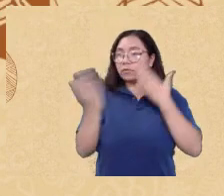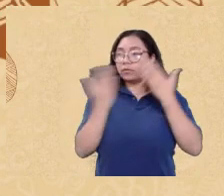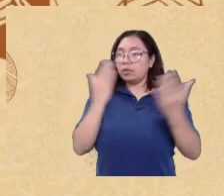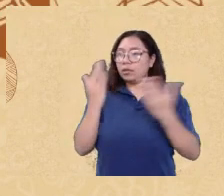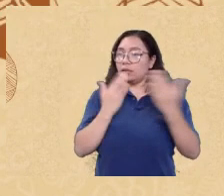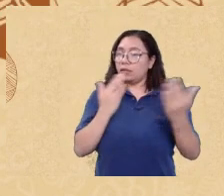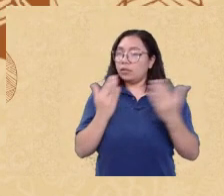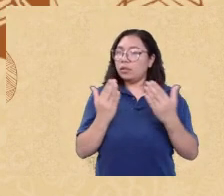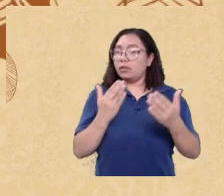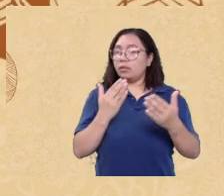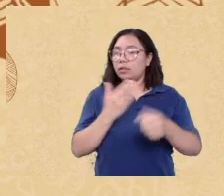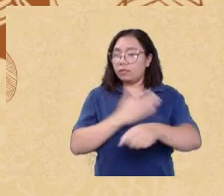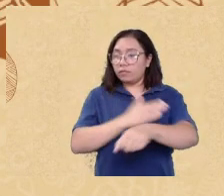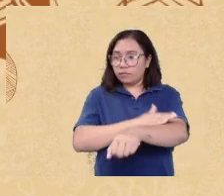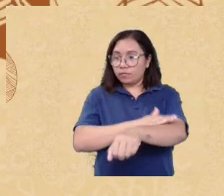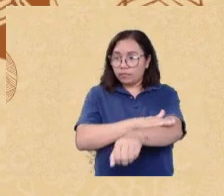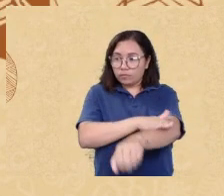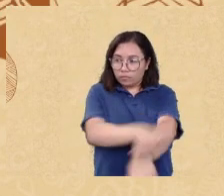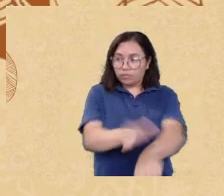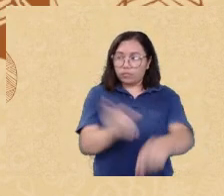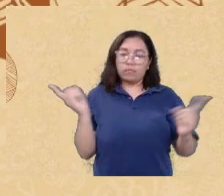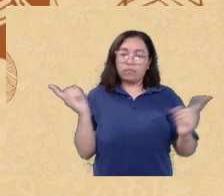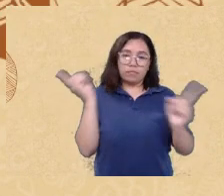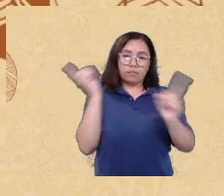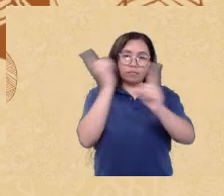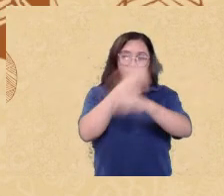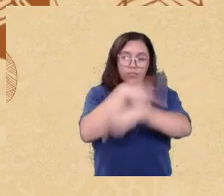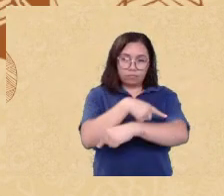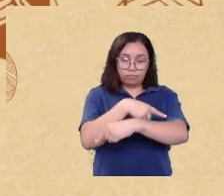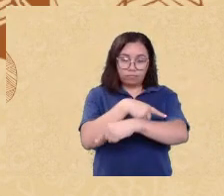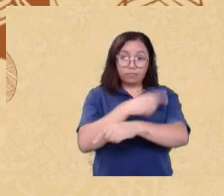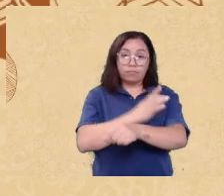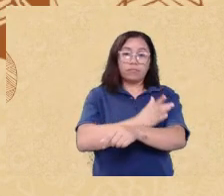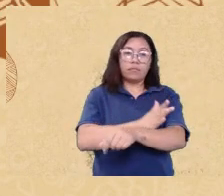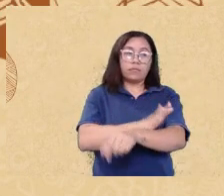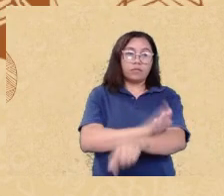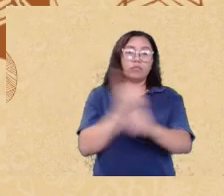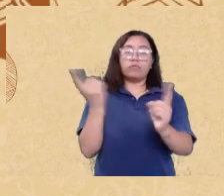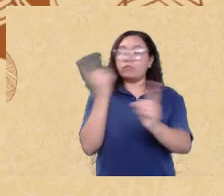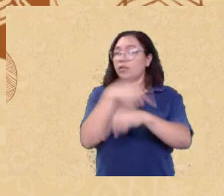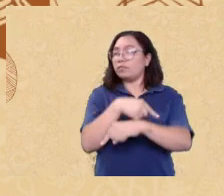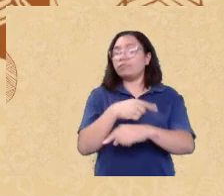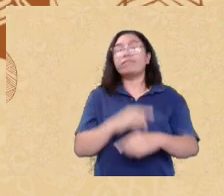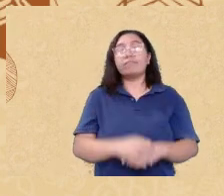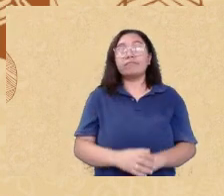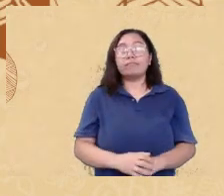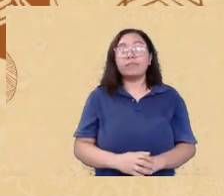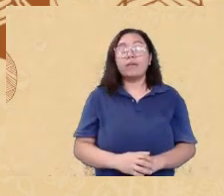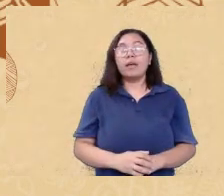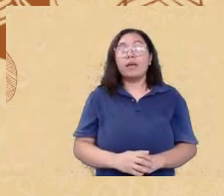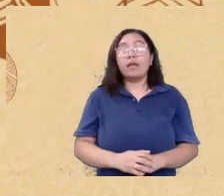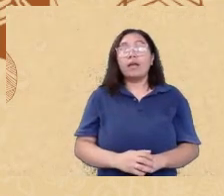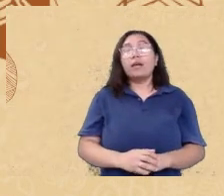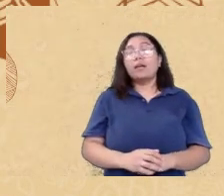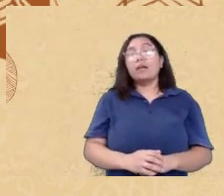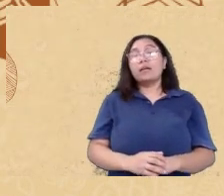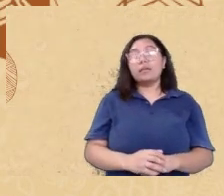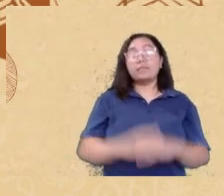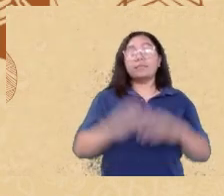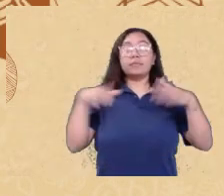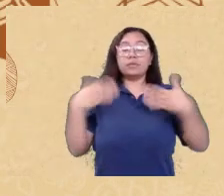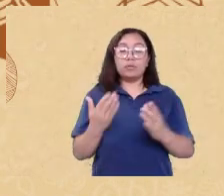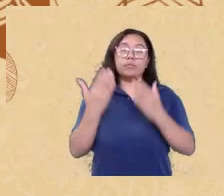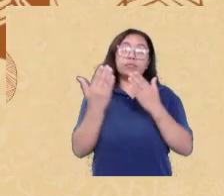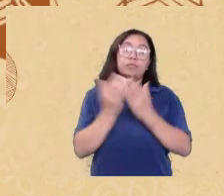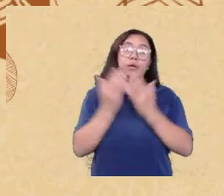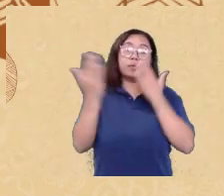e desigualdades o efeito os seus efeitos na psicologia na universidade na sociedade eu tinha preparado uma